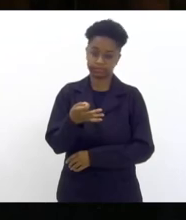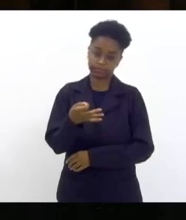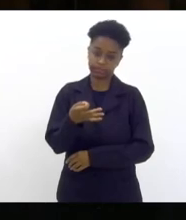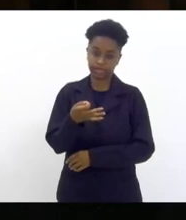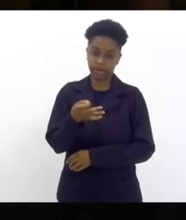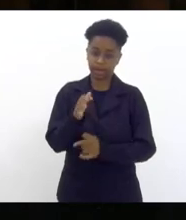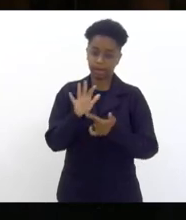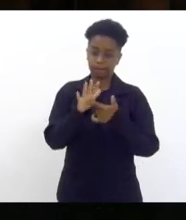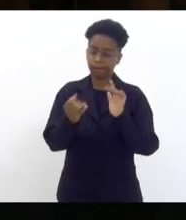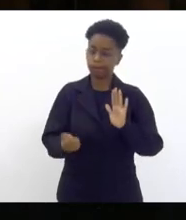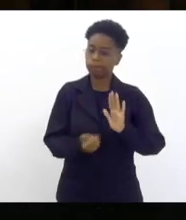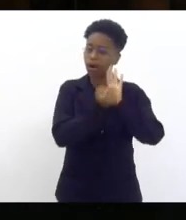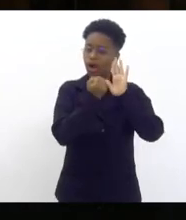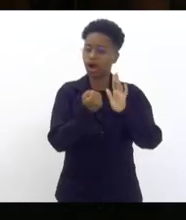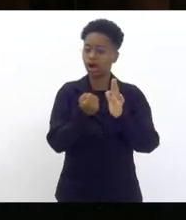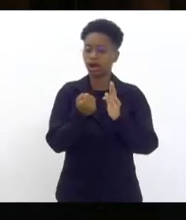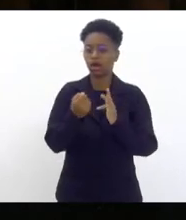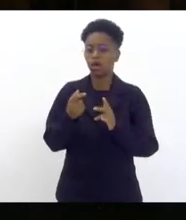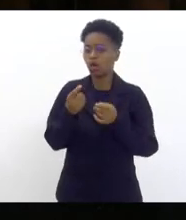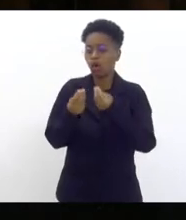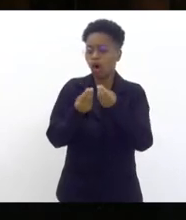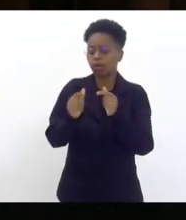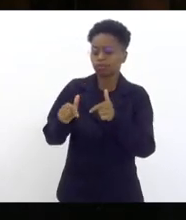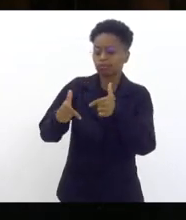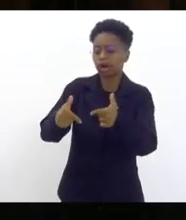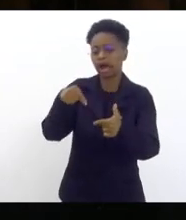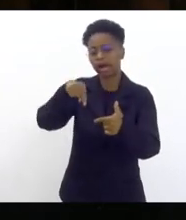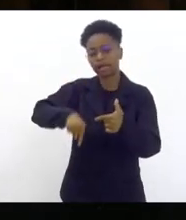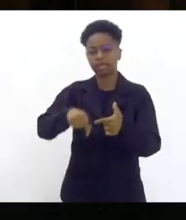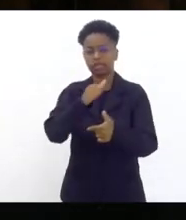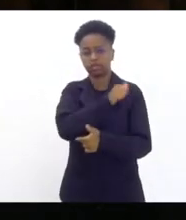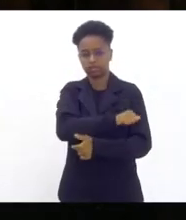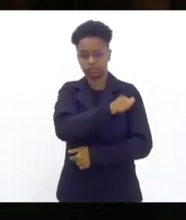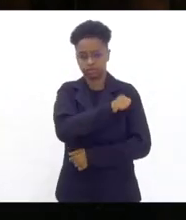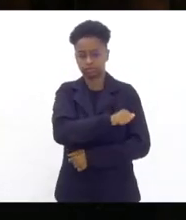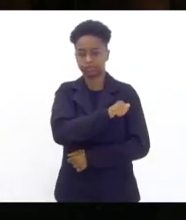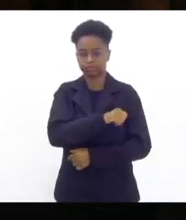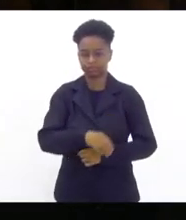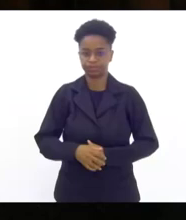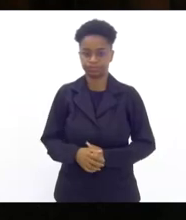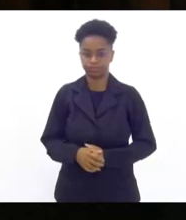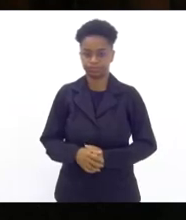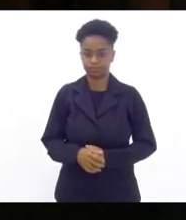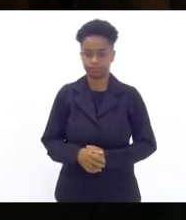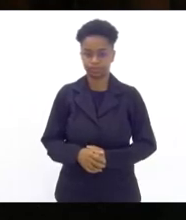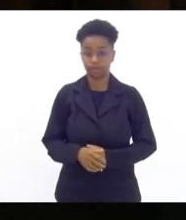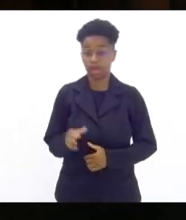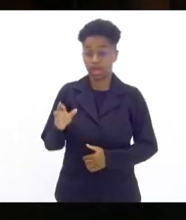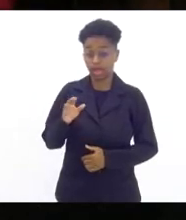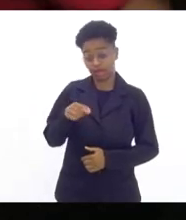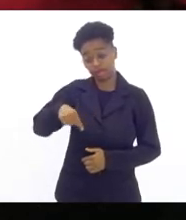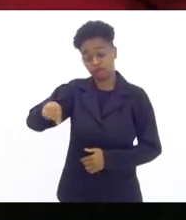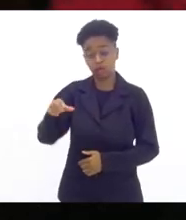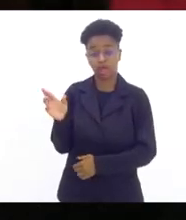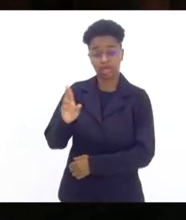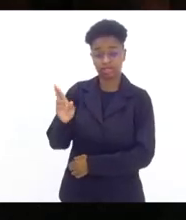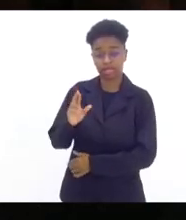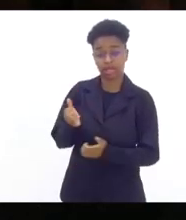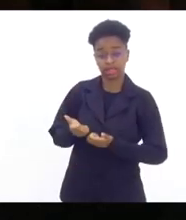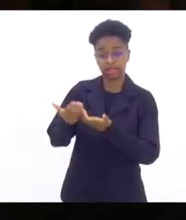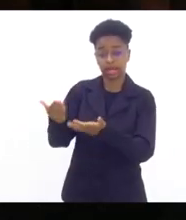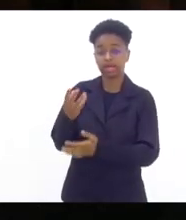simbolizou bastante o o doutor Luizinho tem feito pelo Estado do Rio nesse momento doutor Luizinho teve em Resende para entregar três ambulâncias